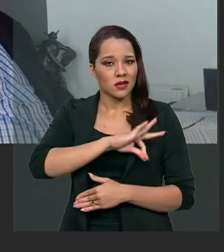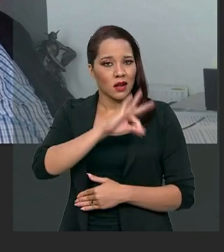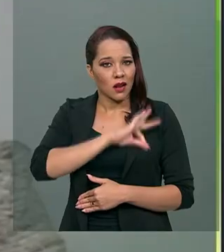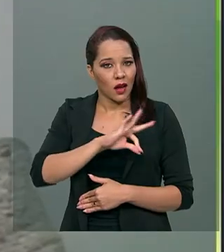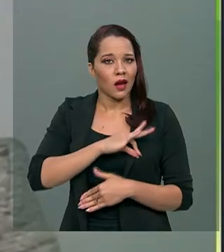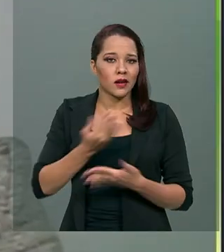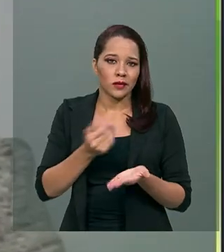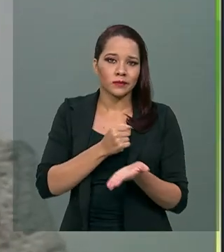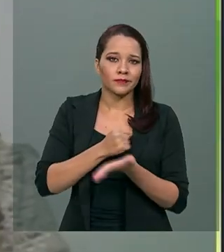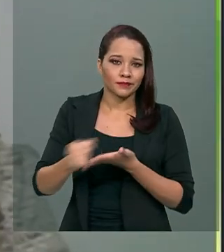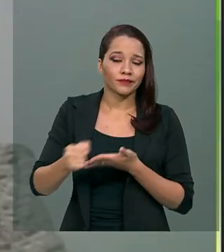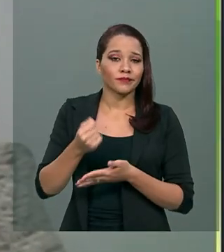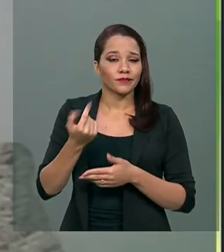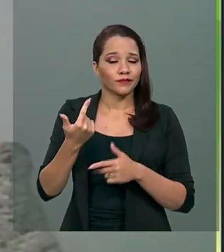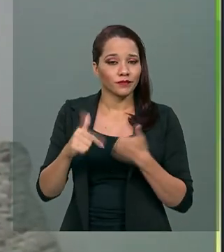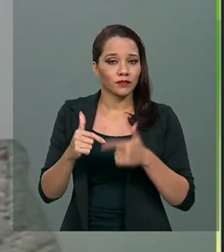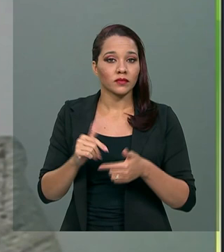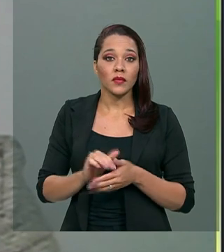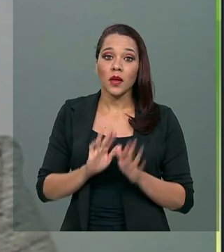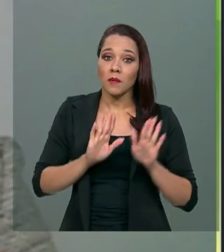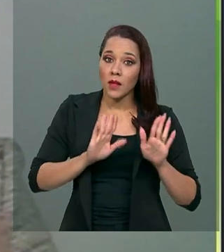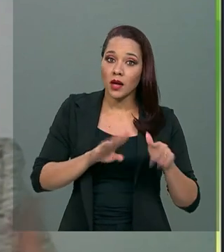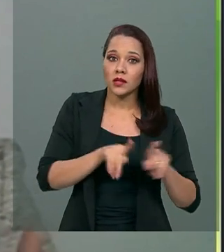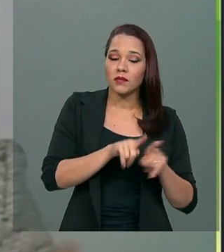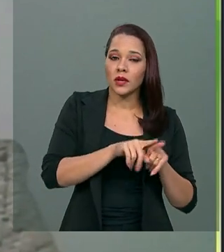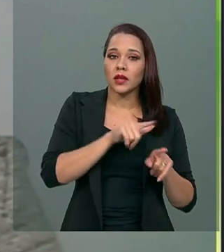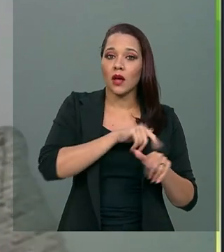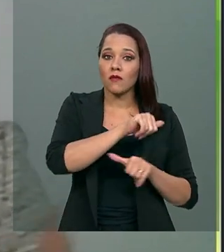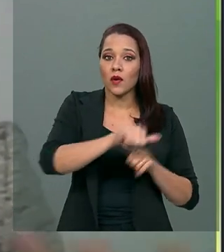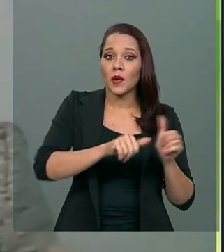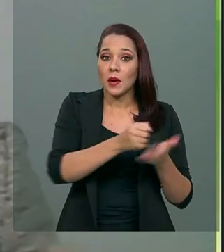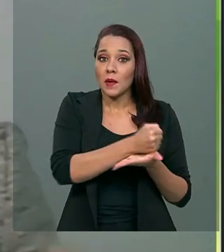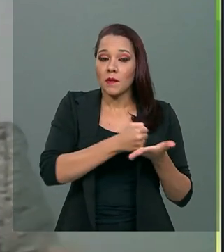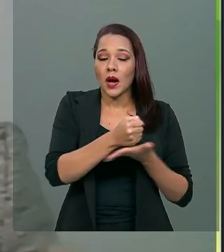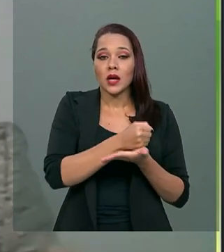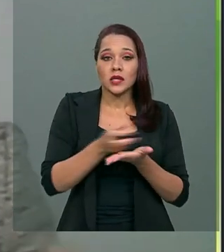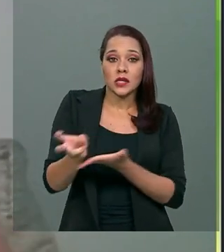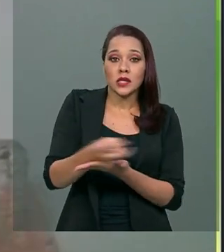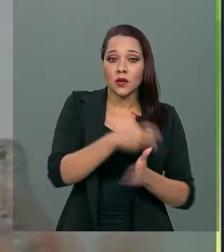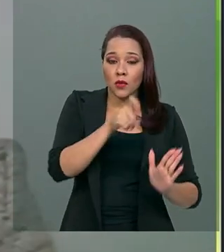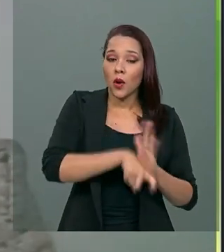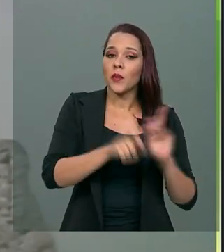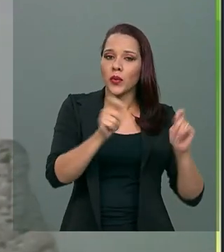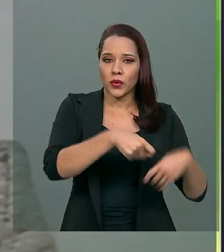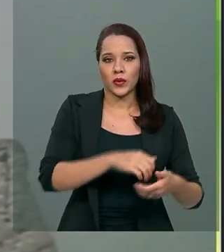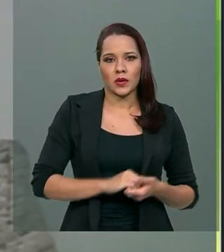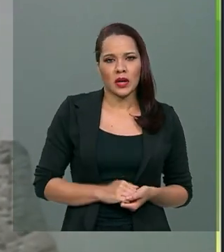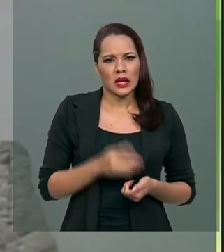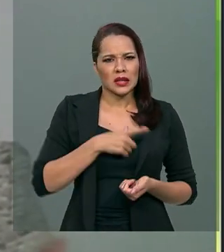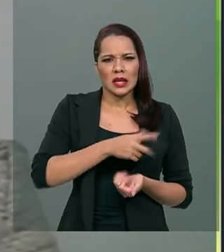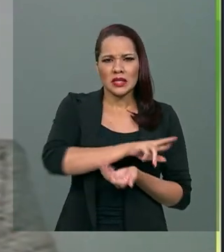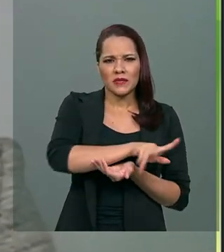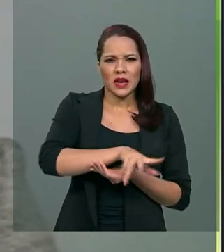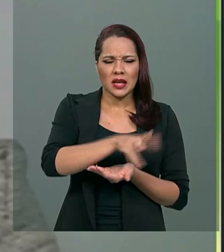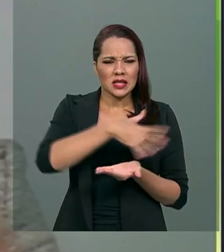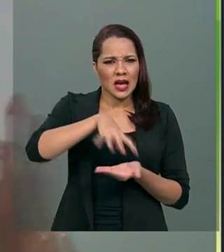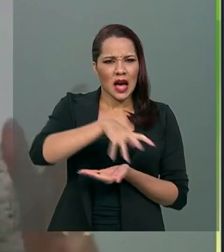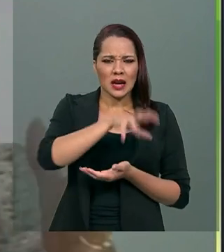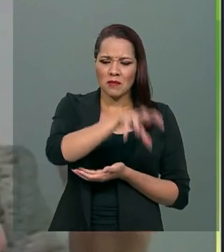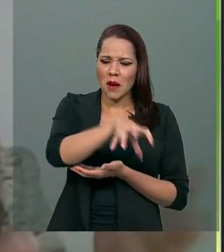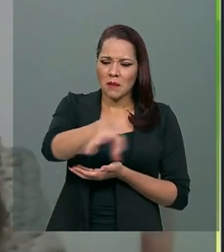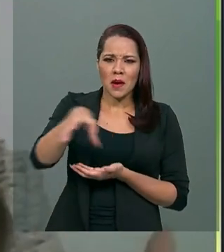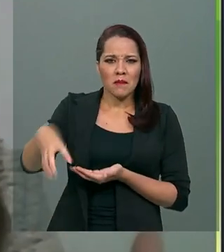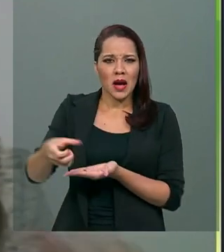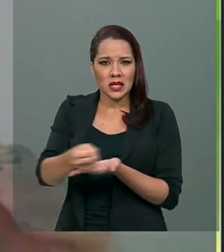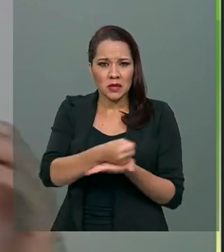empregabilidade. Ao mesmo tempo, a gente tem uma questão de base tributável possível. A gente tem diversas bases tributárias, a gente pode falar sobre